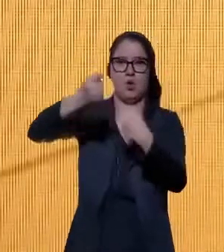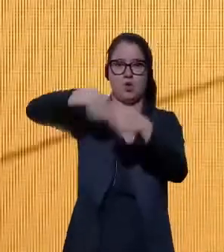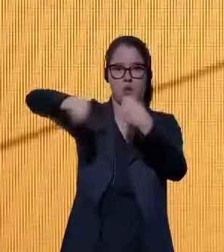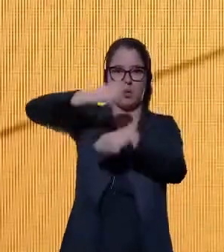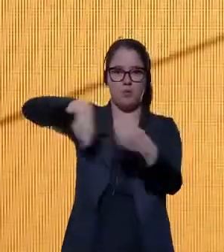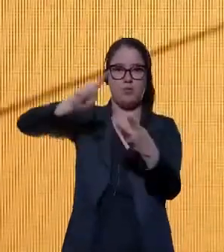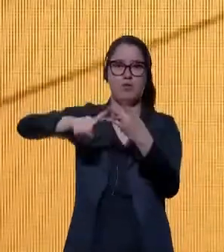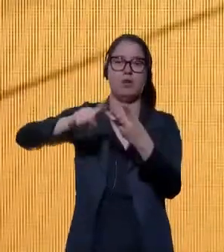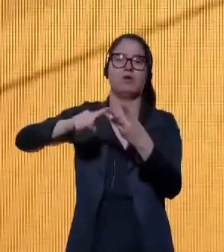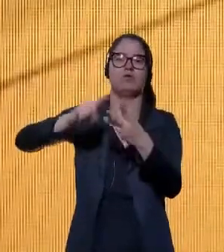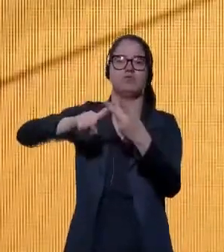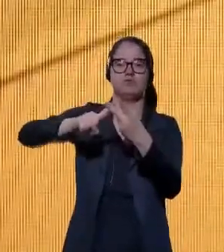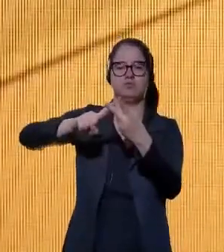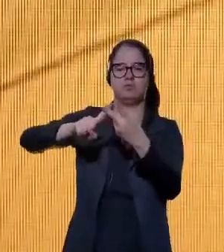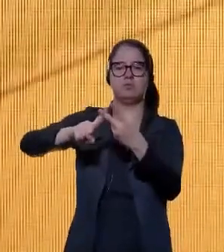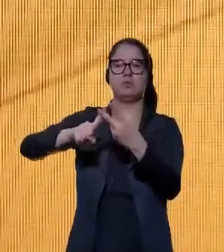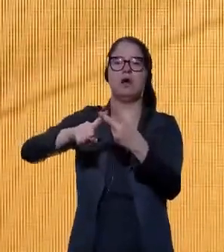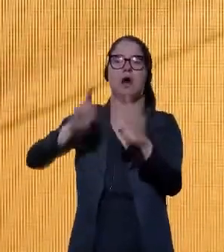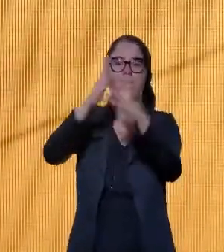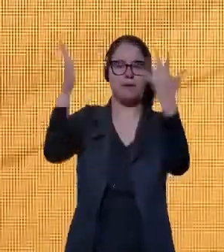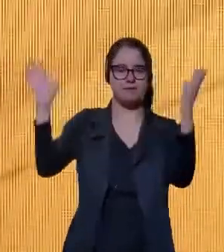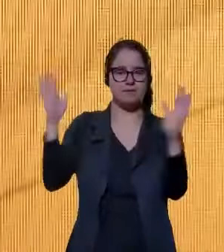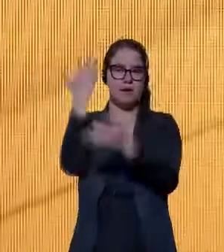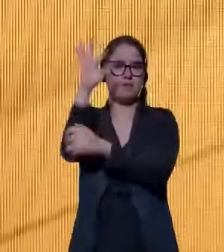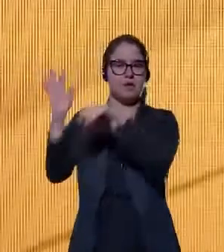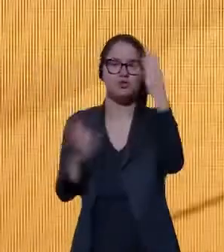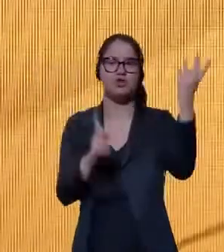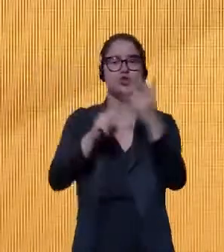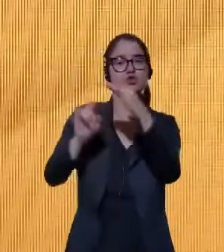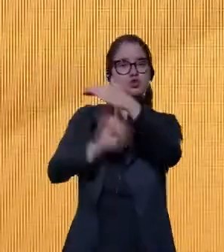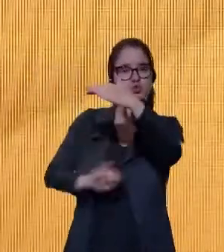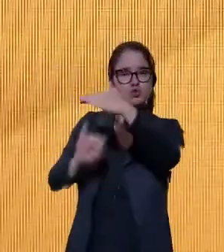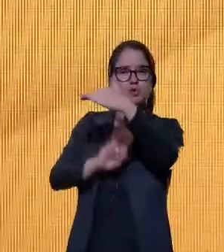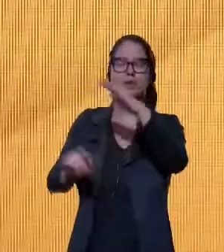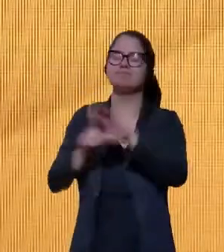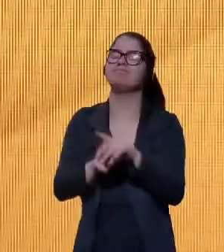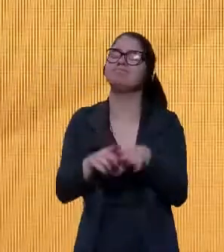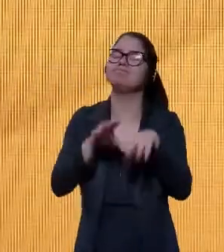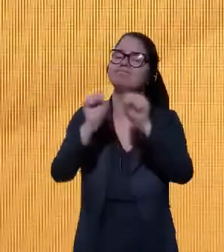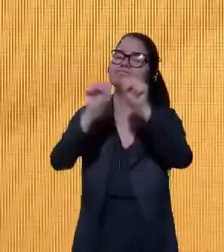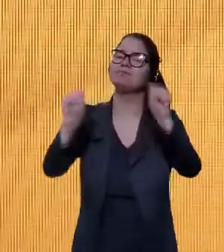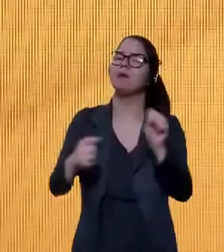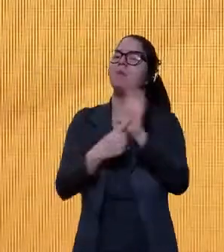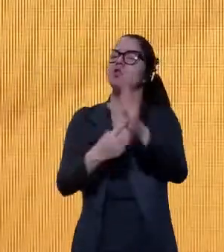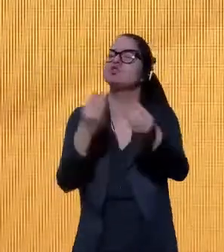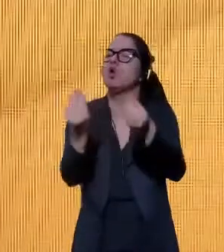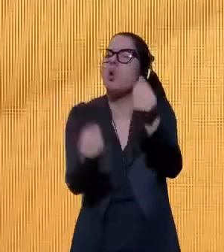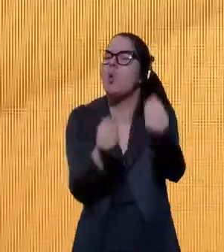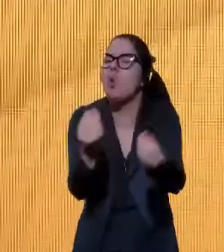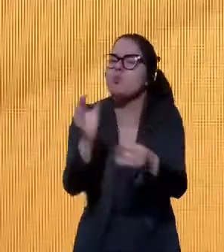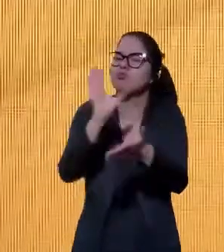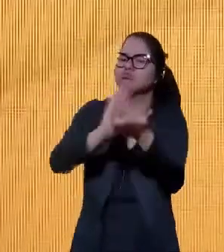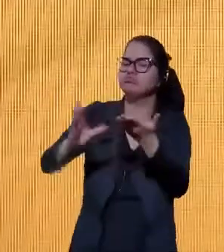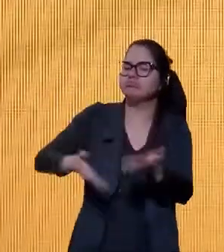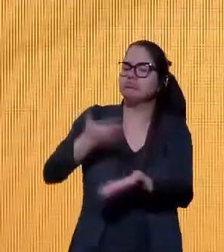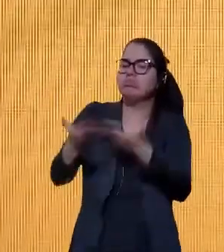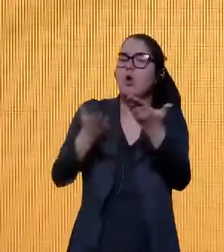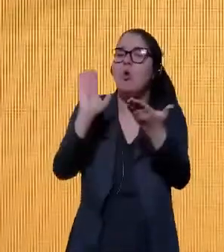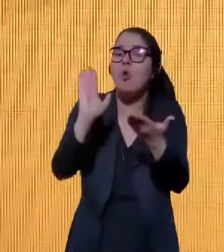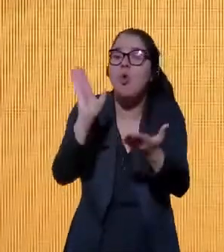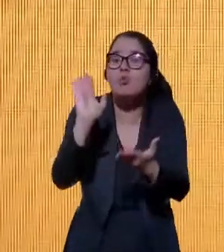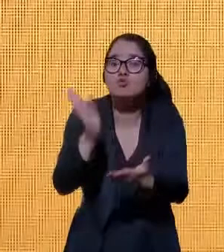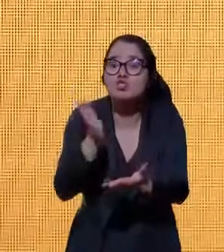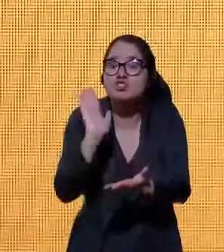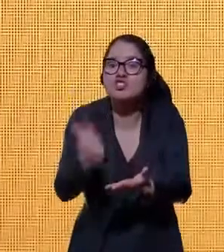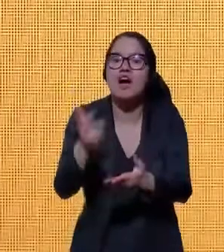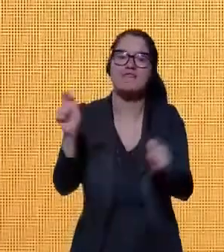o institucional. O documento mostra como o Sistema Nacional de Fomento já vem atuando para impulsionar